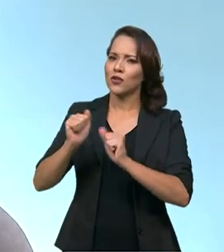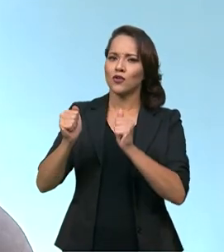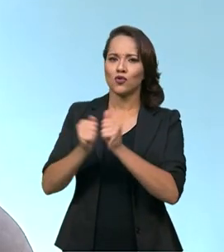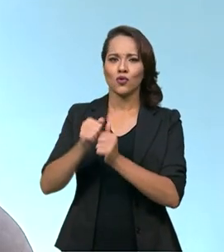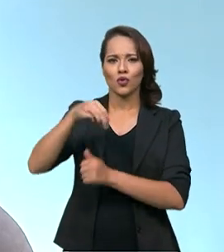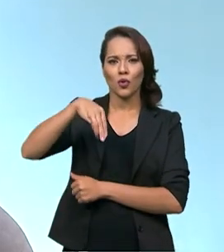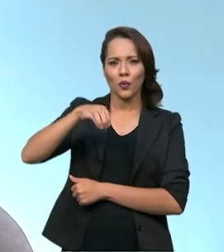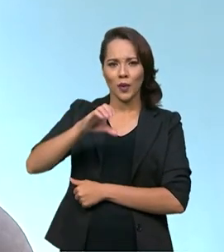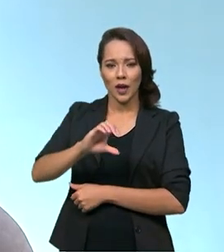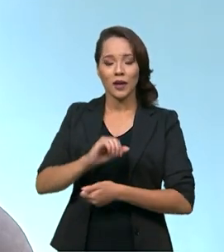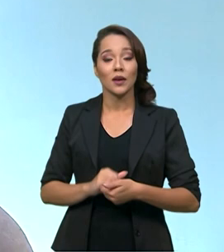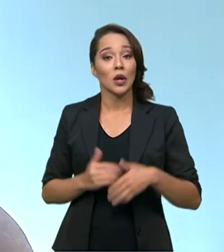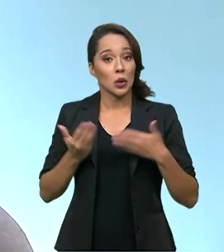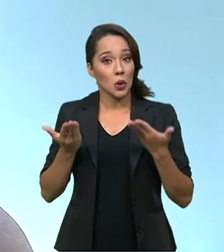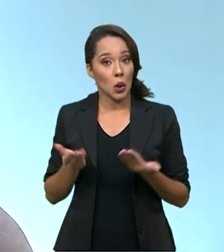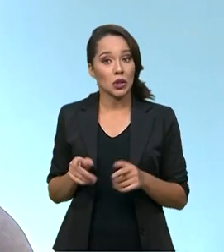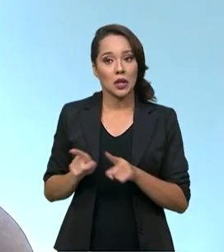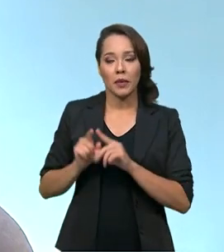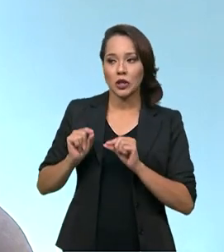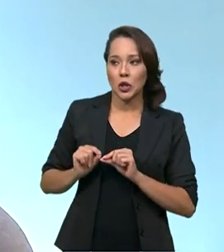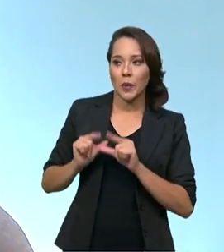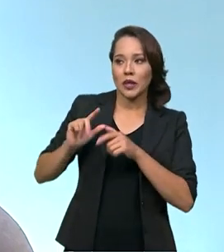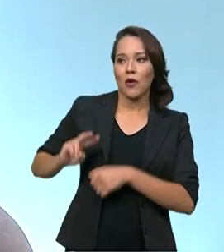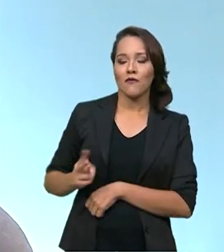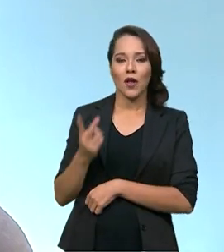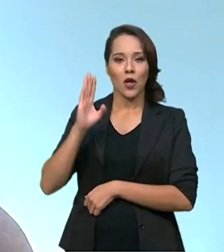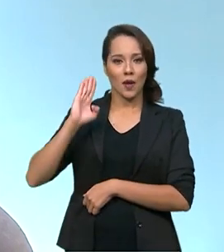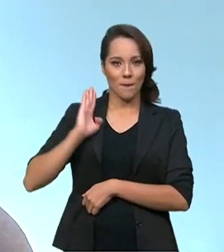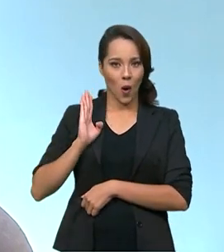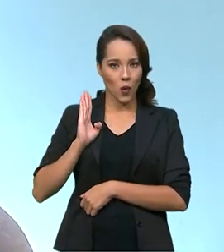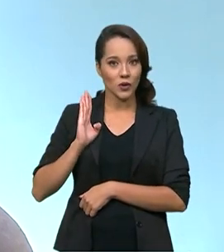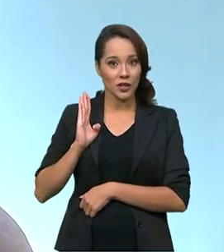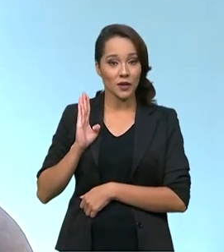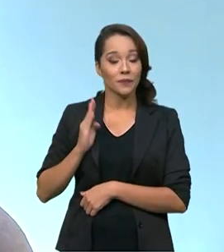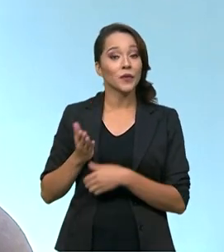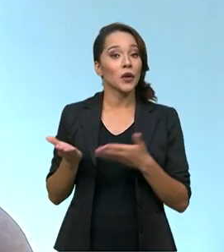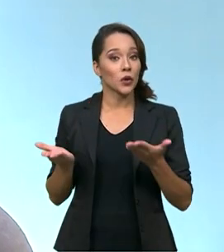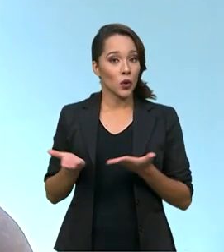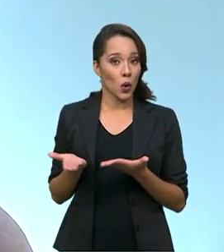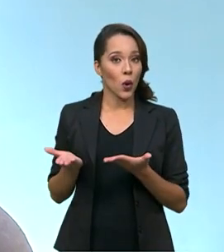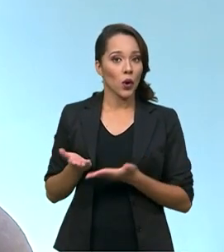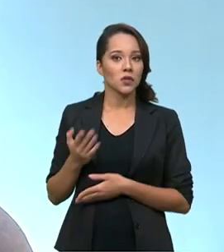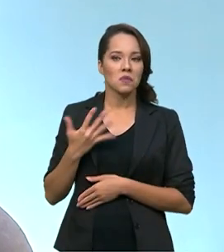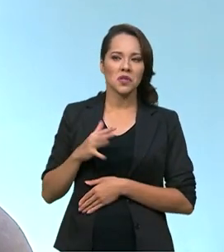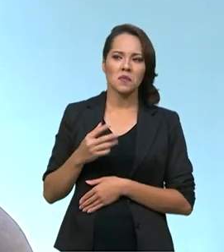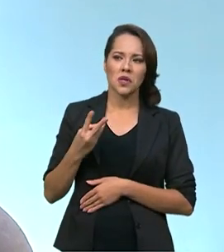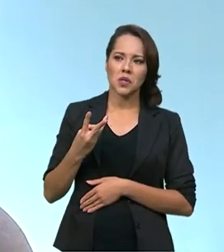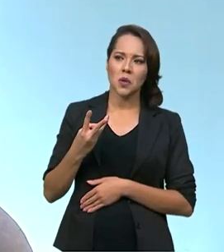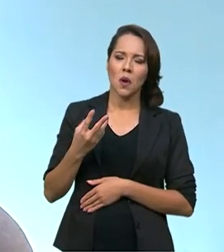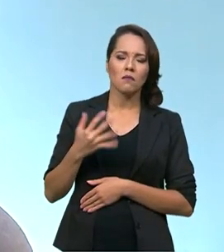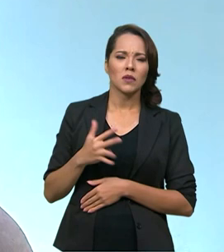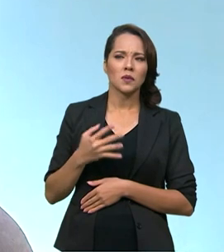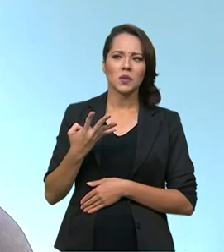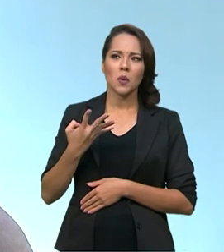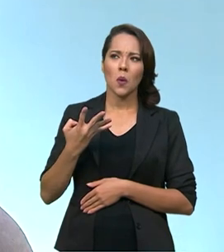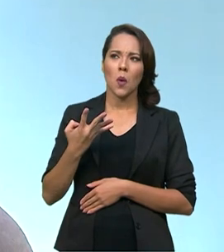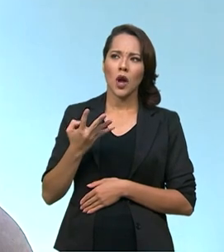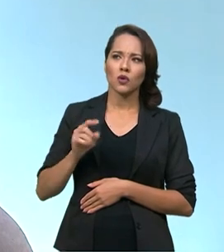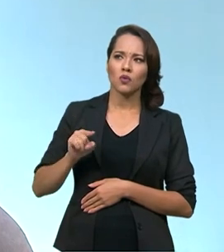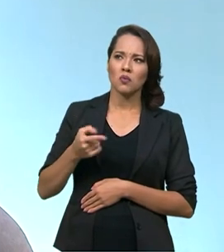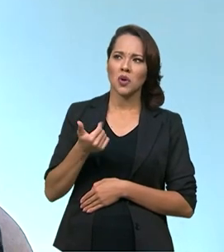com o MEC e hoje, além de aumentar o valor da Bolsa, que hoje era cerca de R$ 4.100,00,